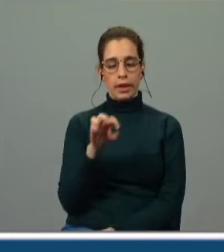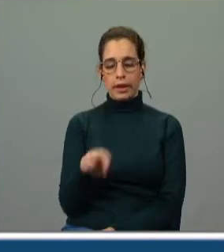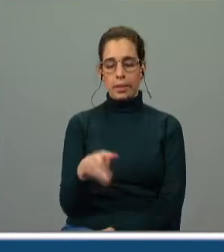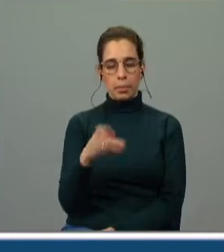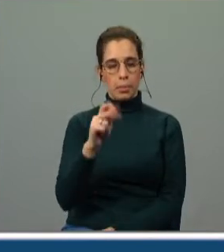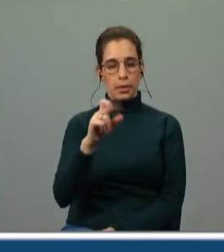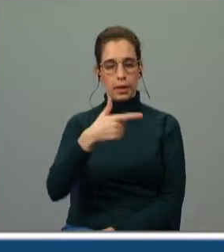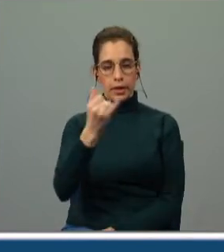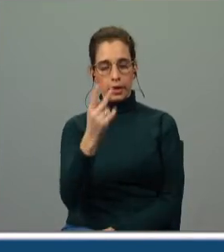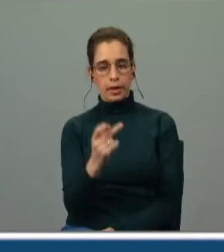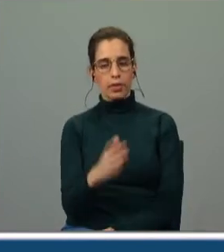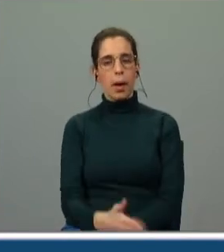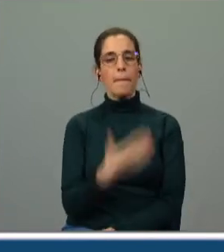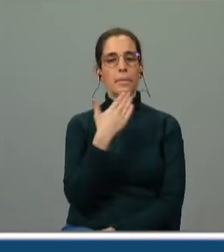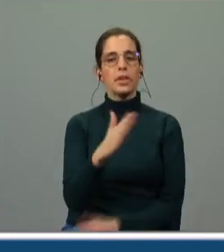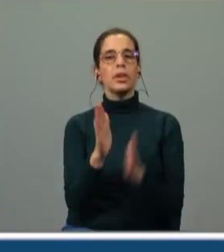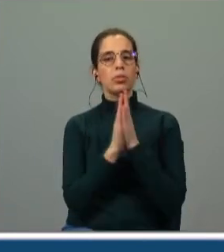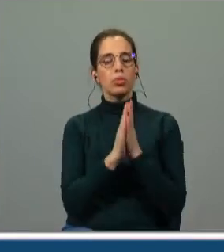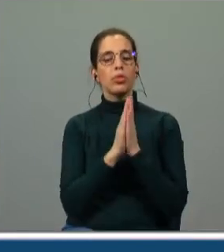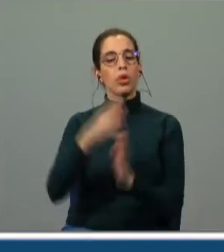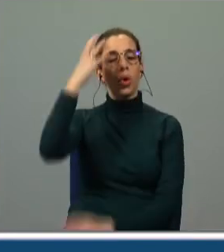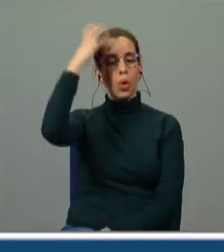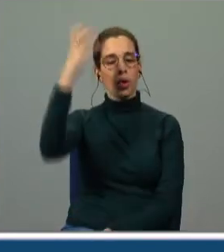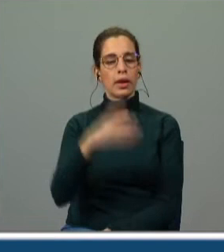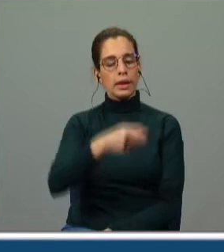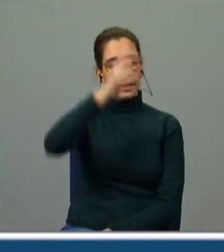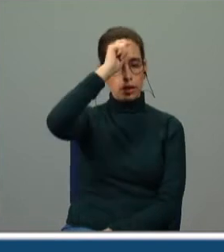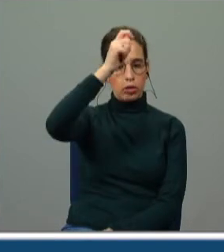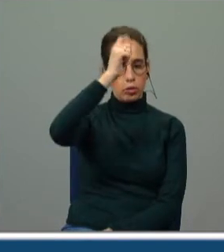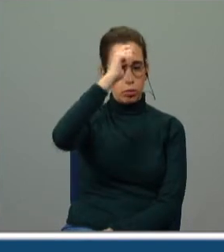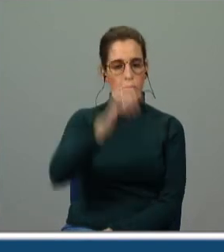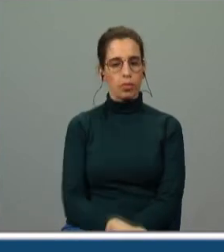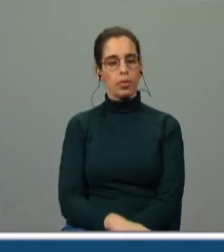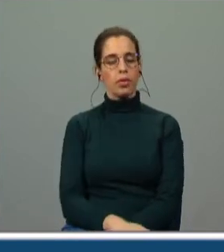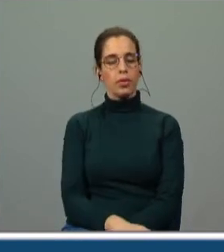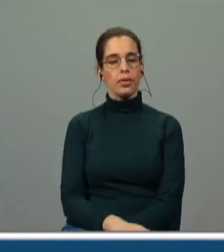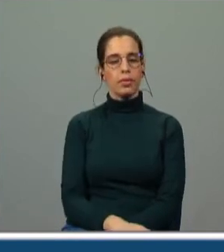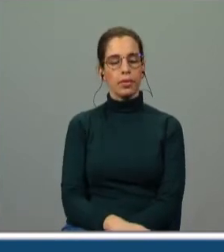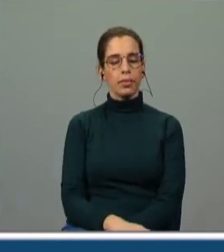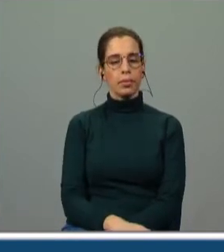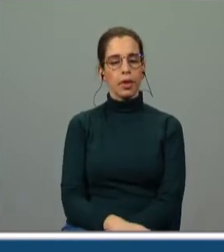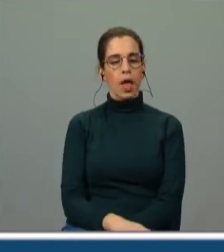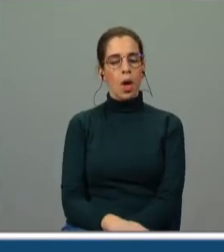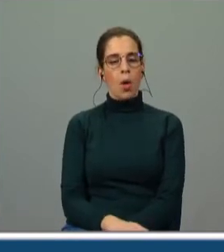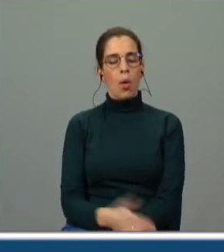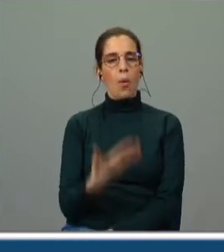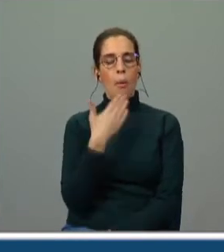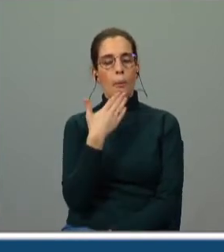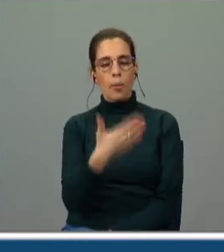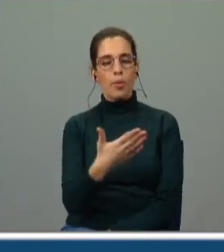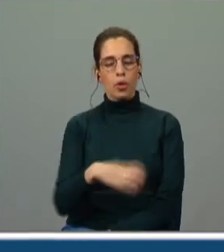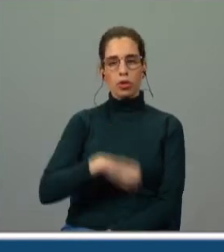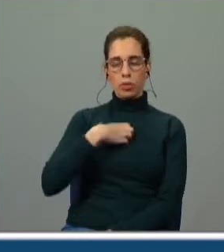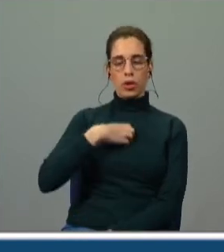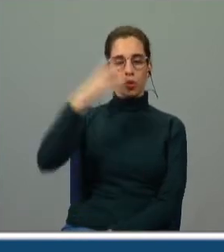portanto a apelar a suplicar ao rei tem respeito mova-te a piedade portanto o apelo aos sentimentos do rei